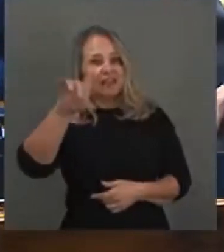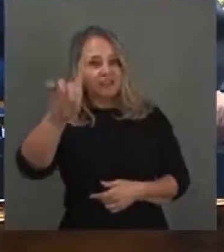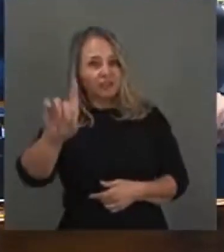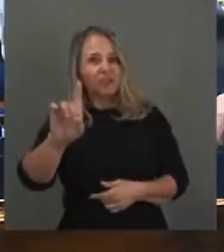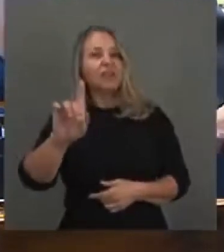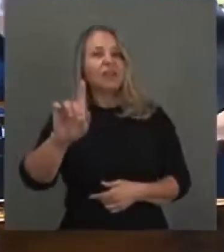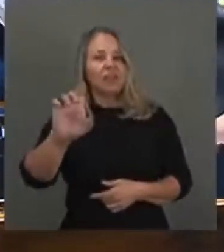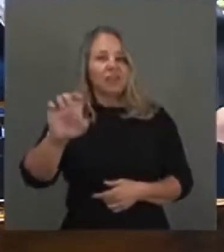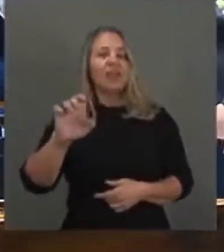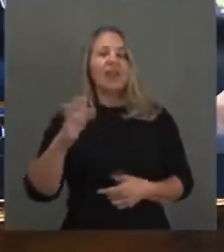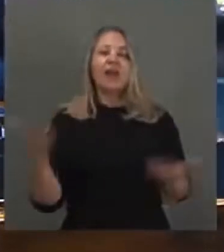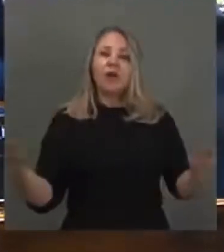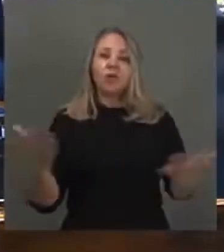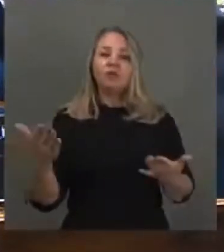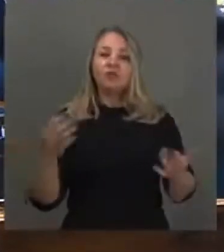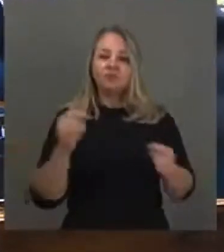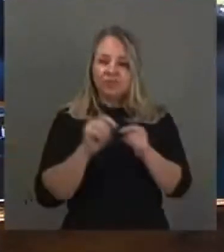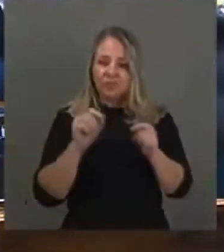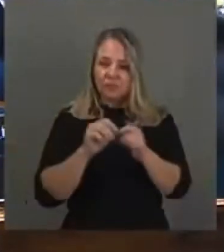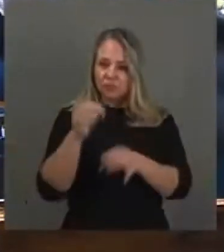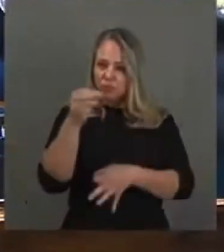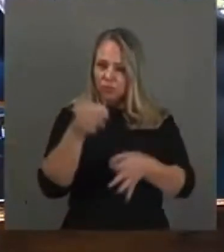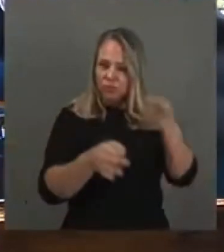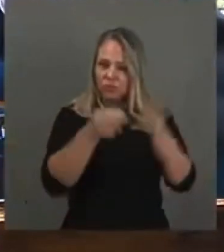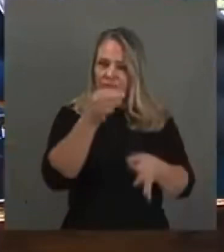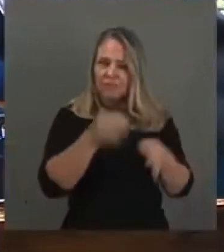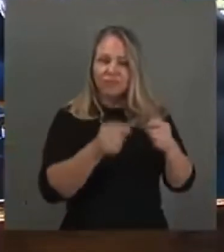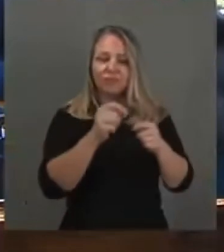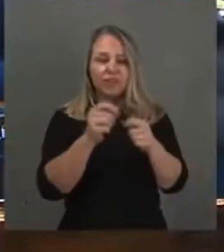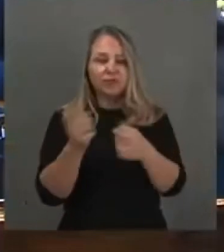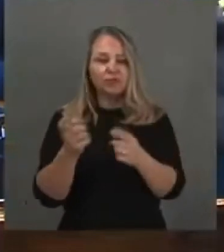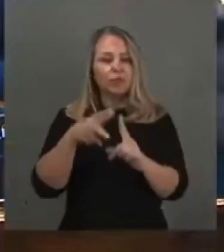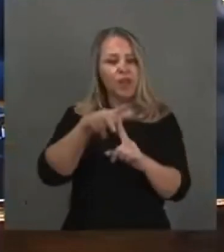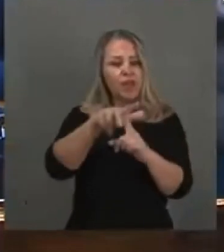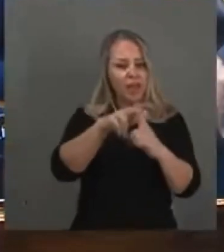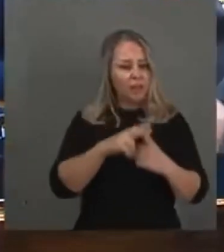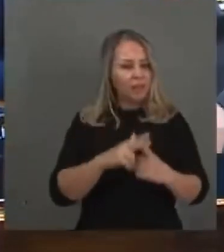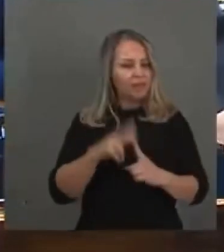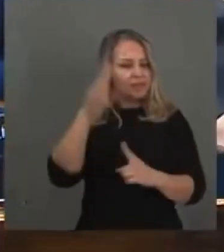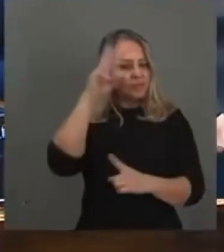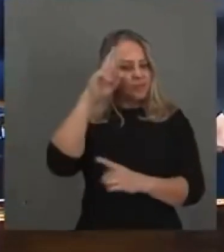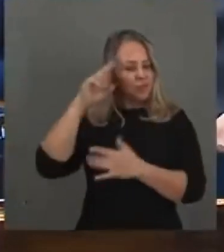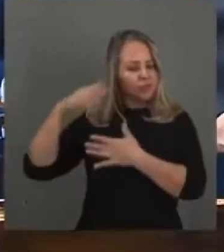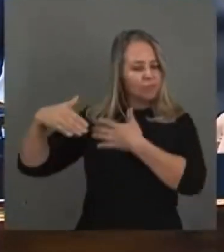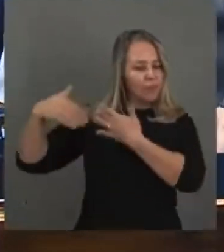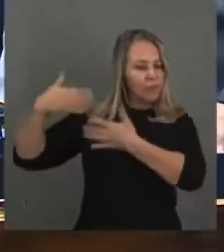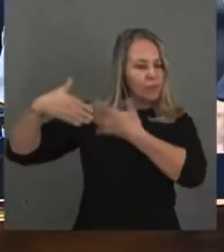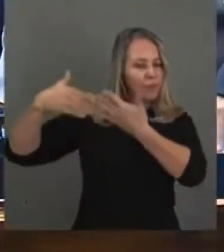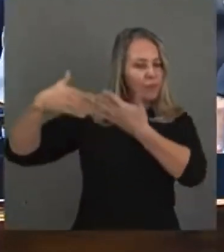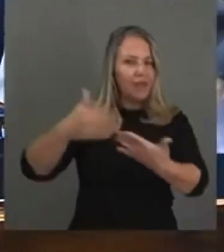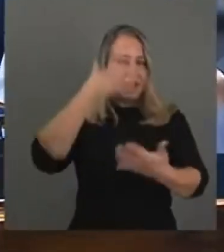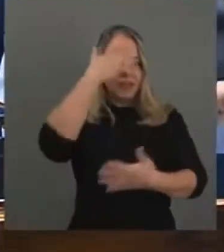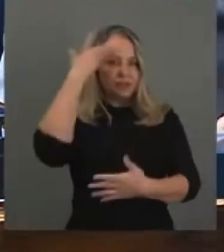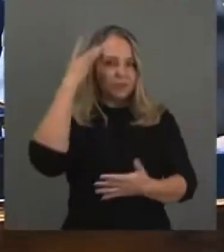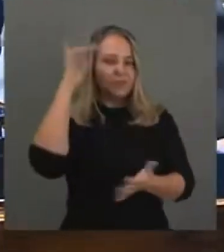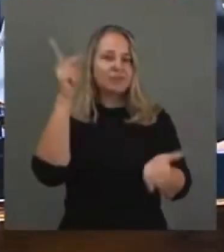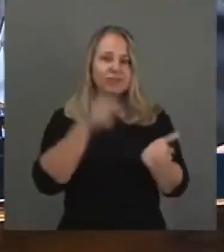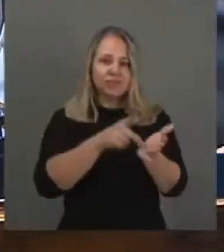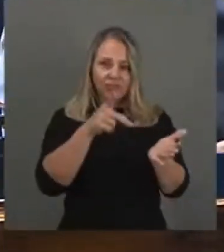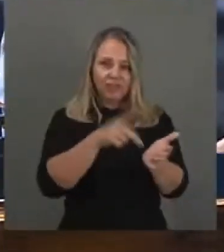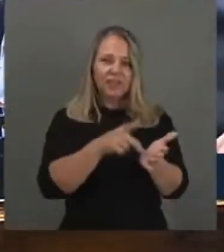que a gente hoje faz justiça, a gente faz uma reparação histórica a essas pessoas que foram de forma